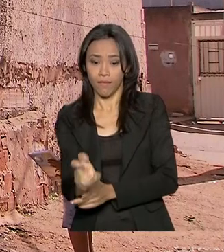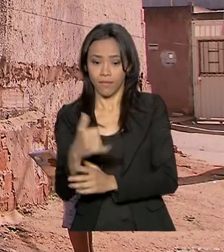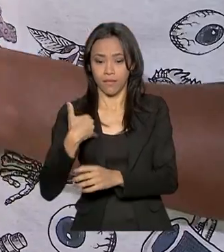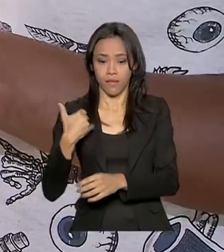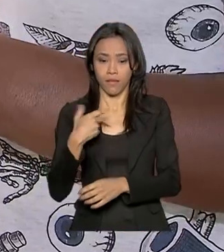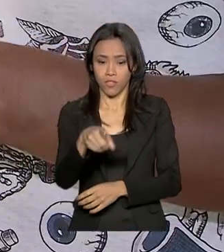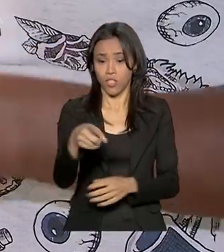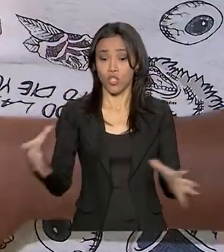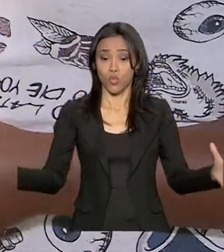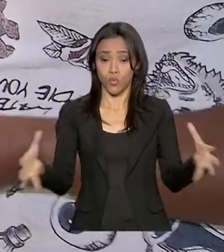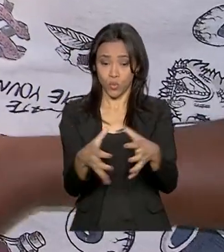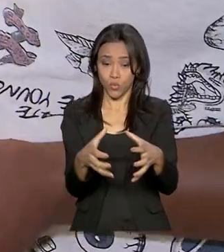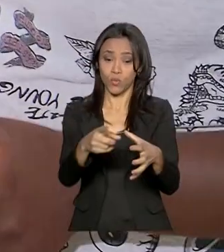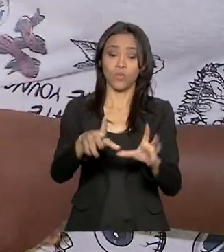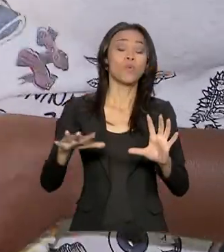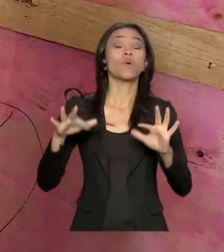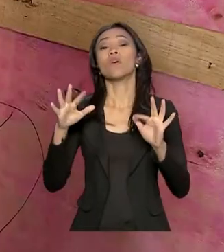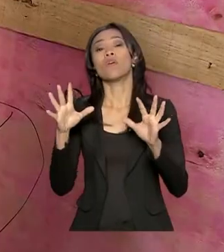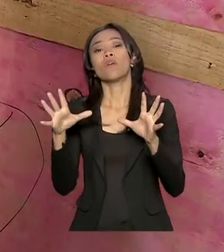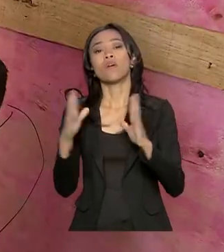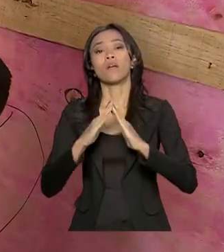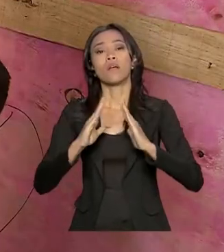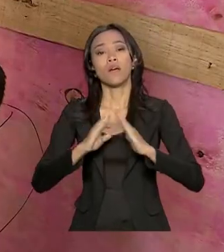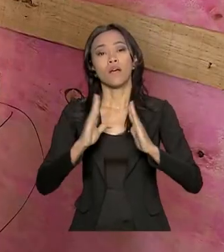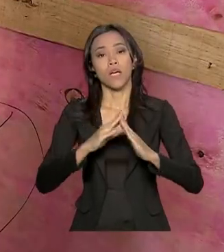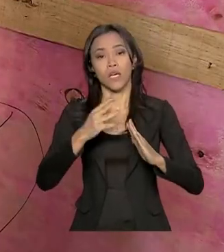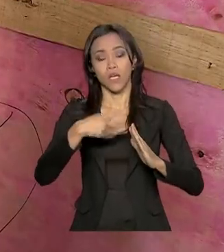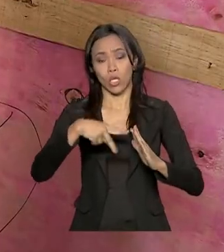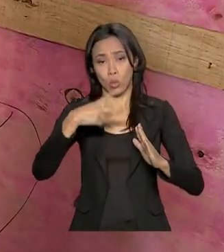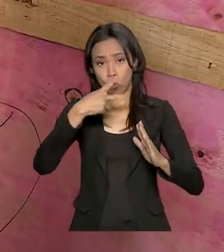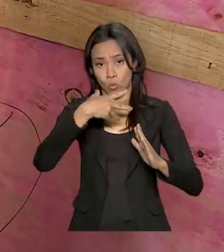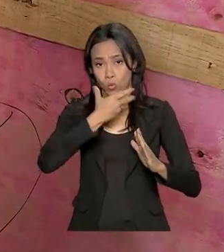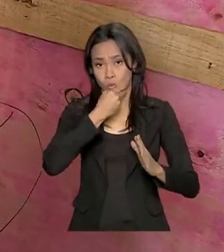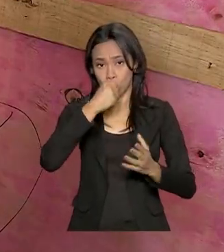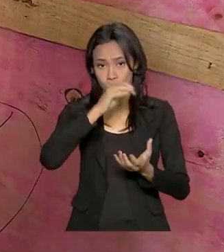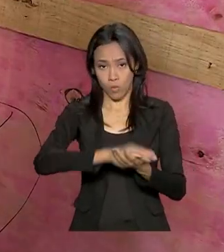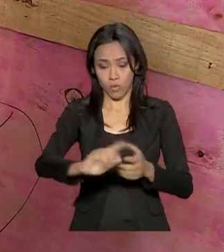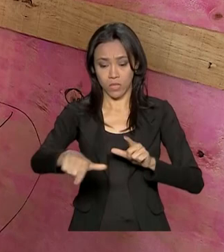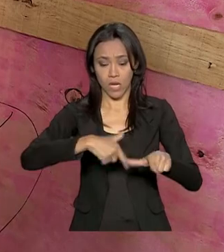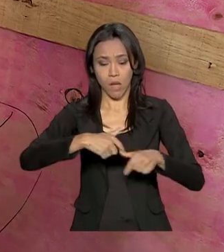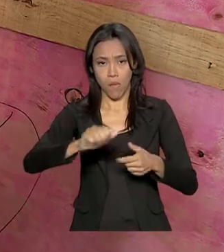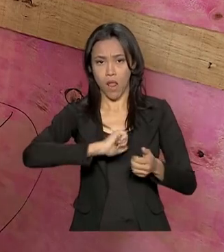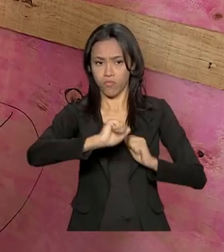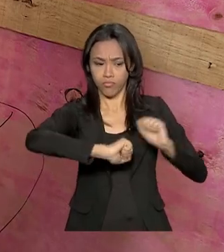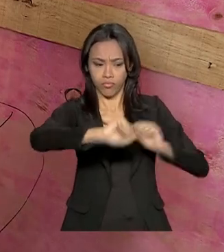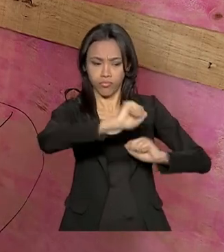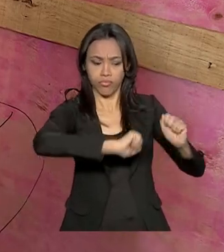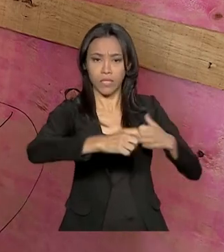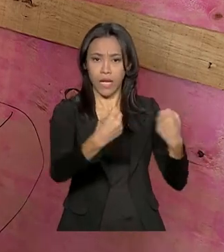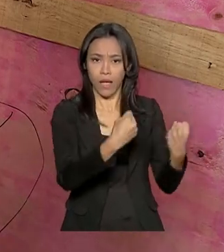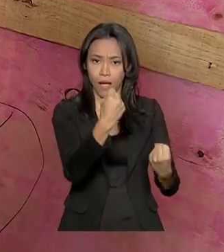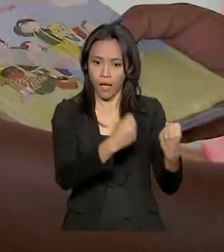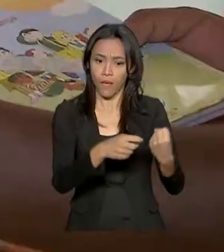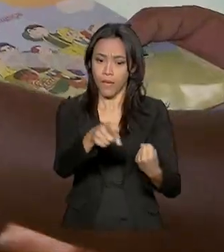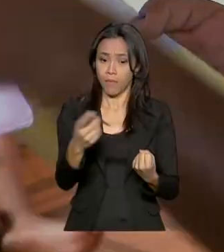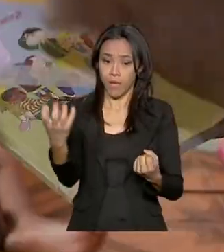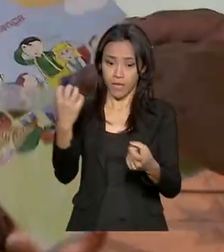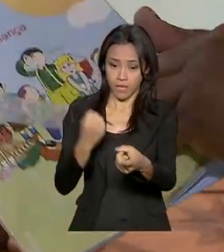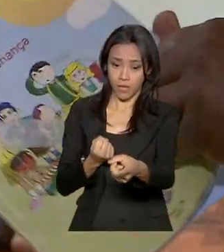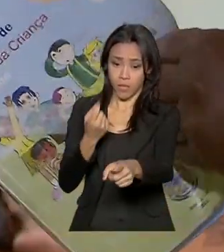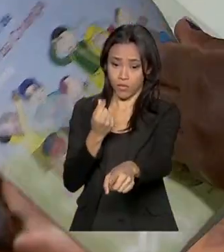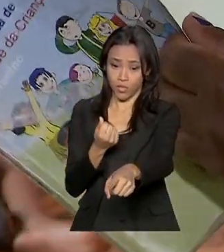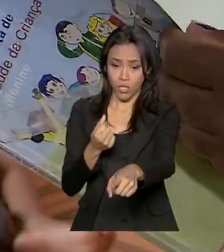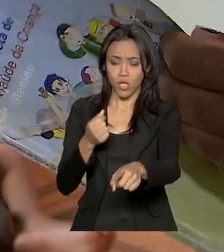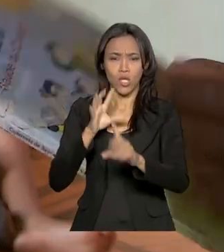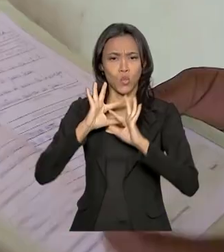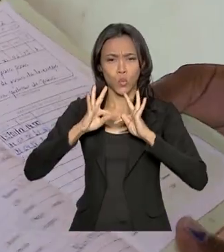crianças e o marido que é flanelinha. Ela conta que para receber os 690 reais do Bolsa Família, está com